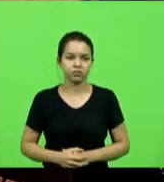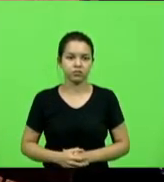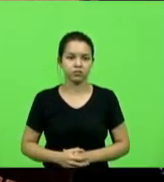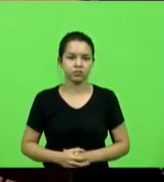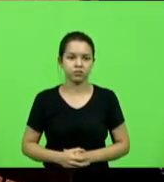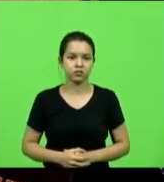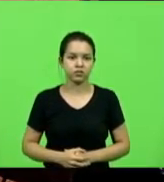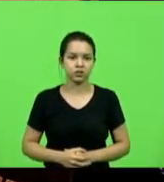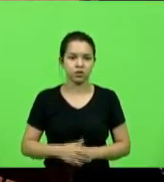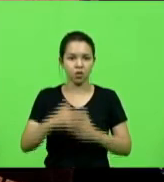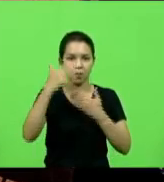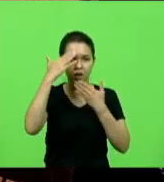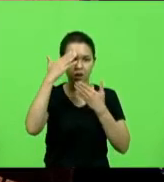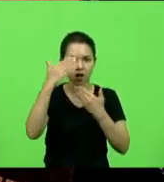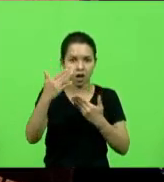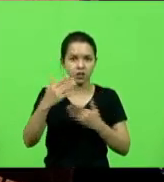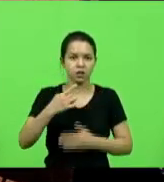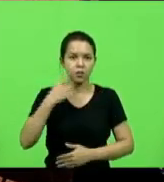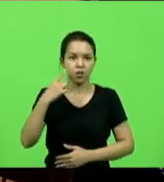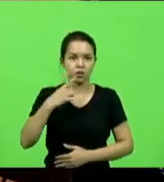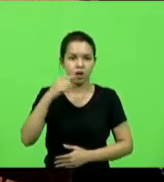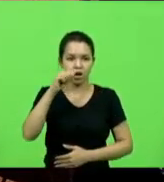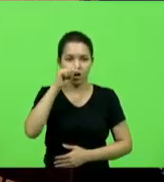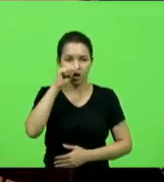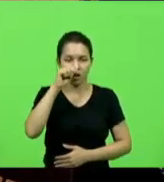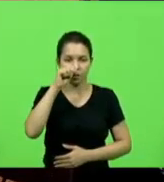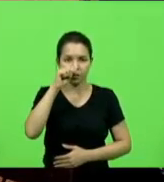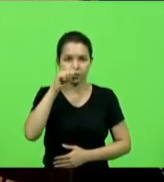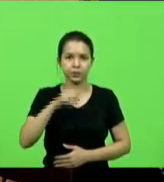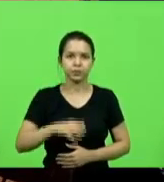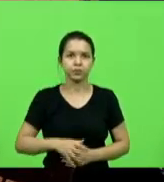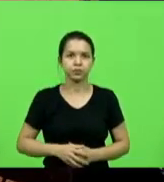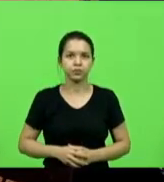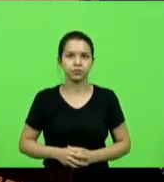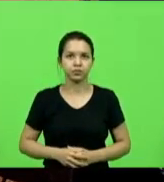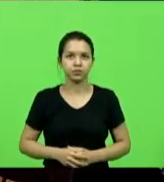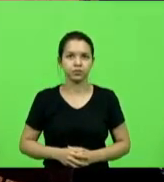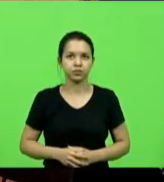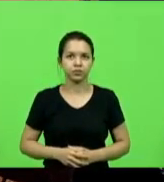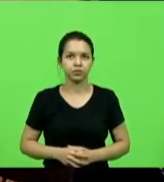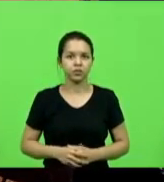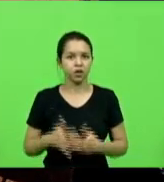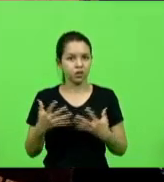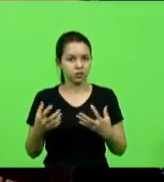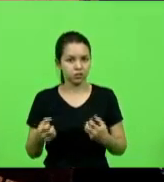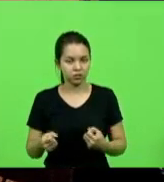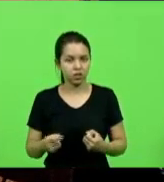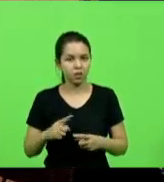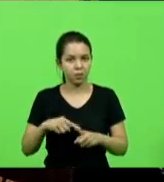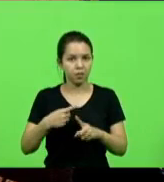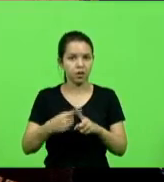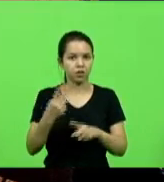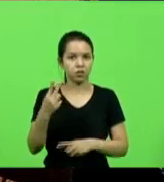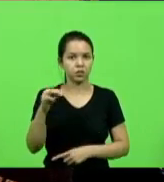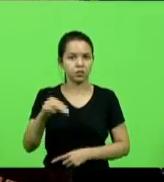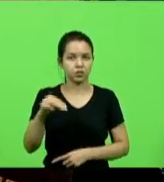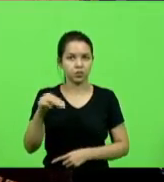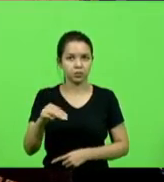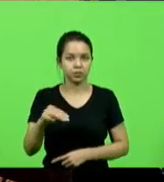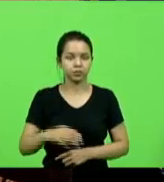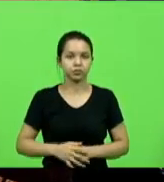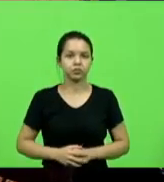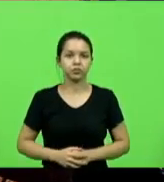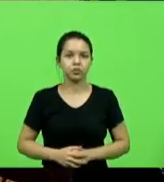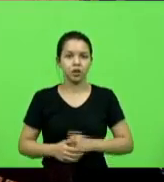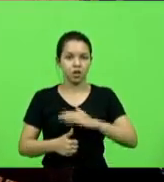Obrigado, deputado de homem. Desta forma, se assim for o entendimento, V. Exª, então tem mais dois minutos. Reitor da